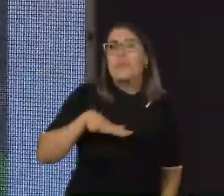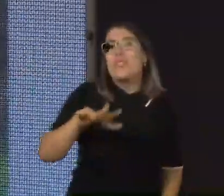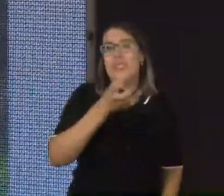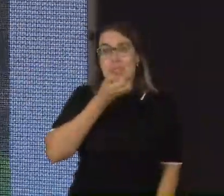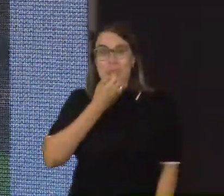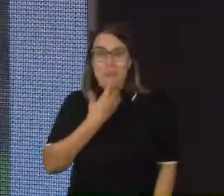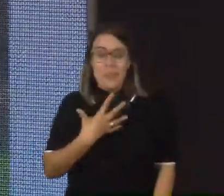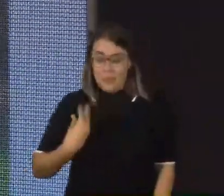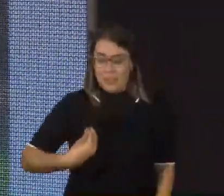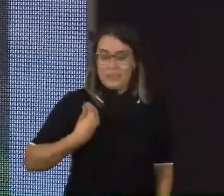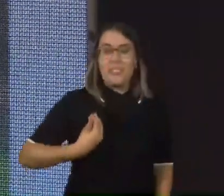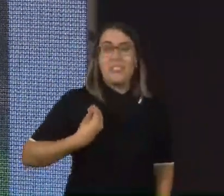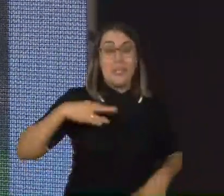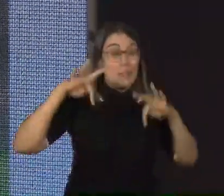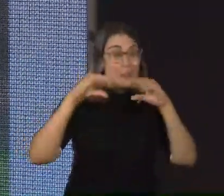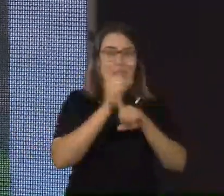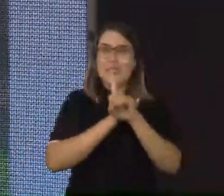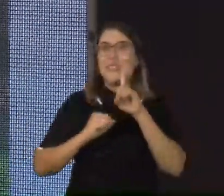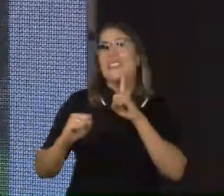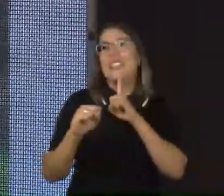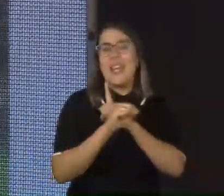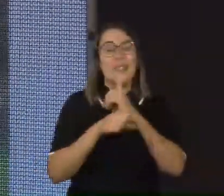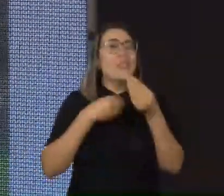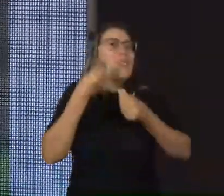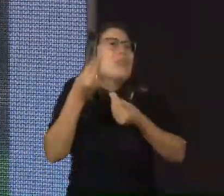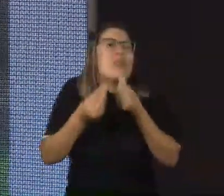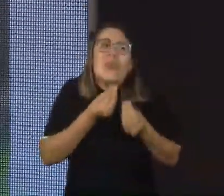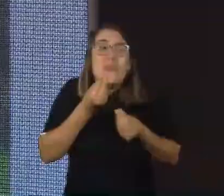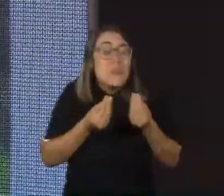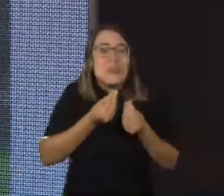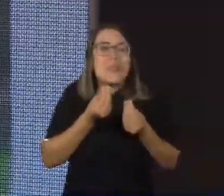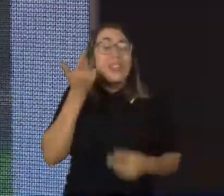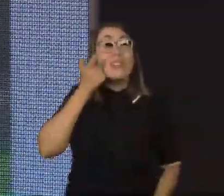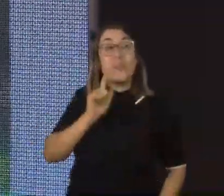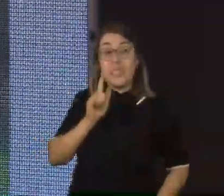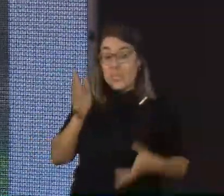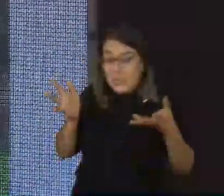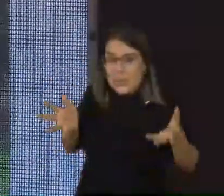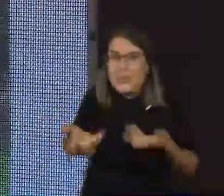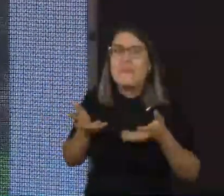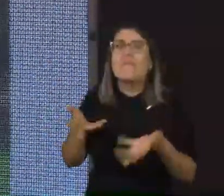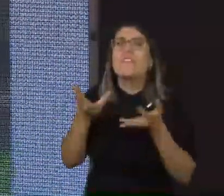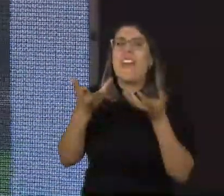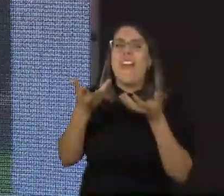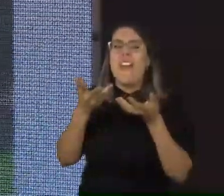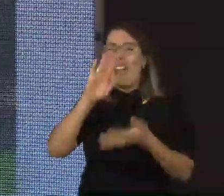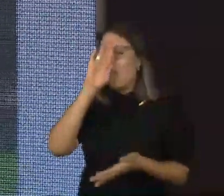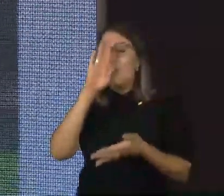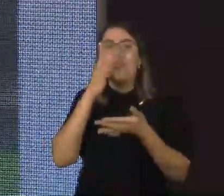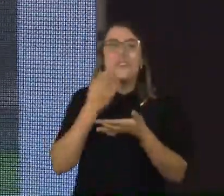para a sua própria vida e para toda a sociedade. E como que a gente pode estimular a confiança e a